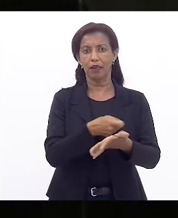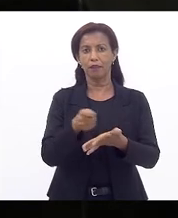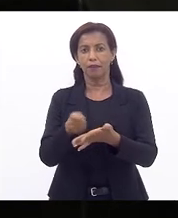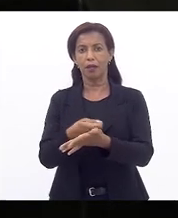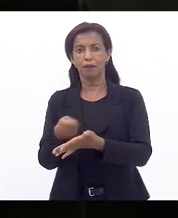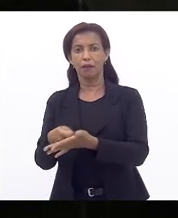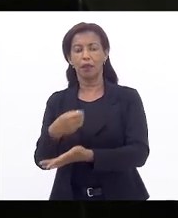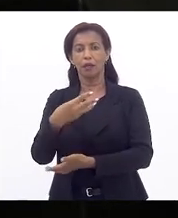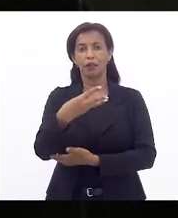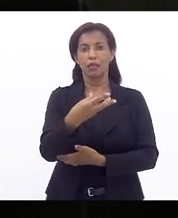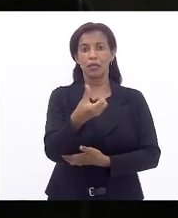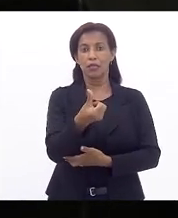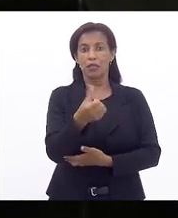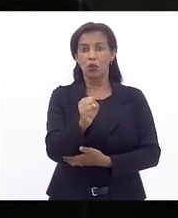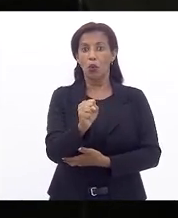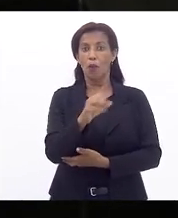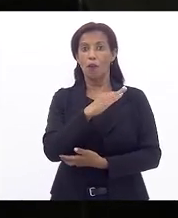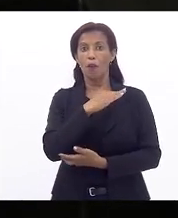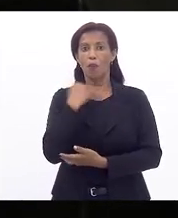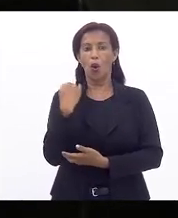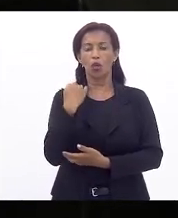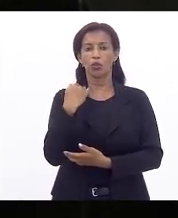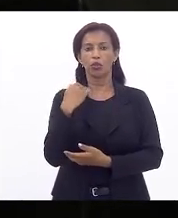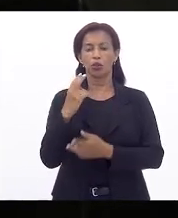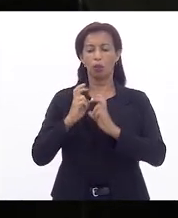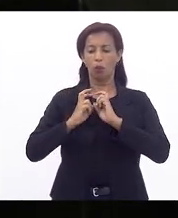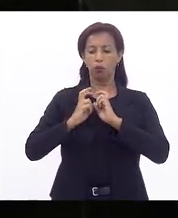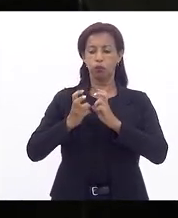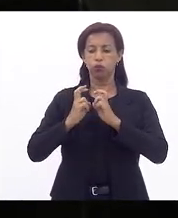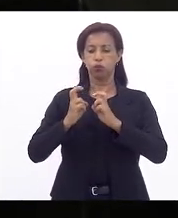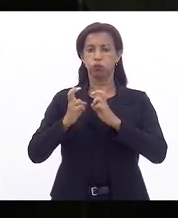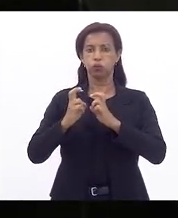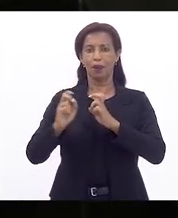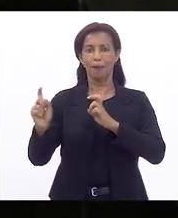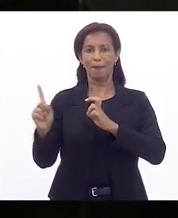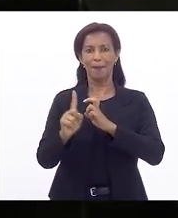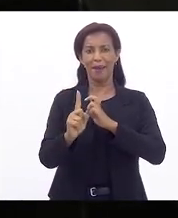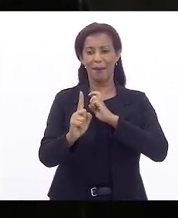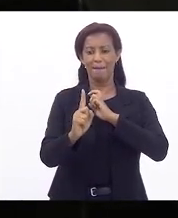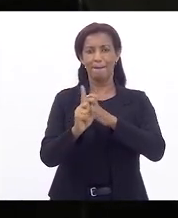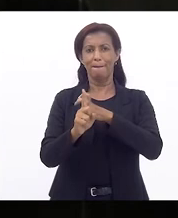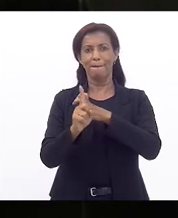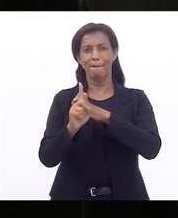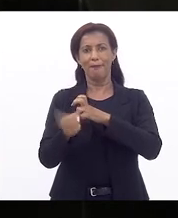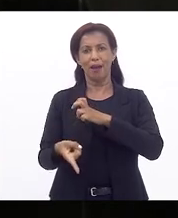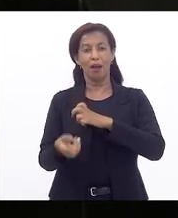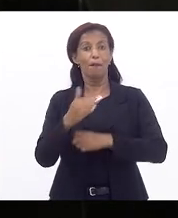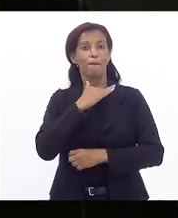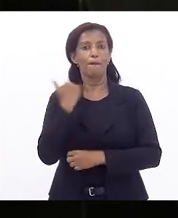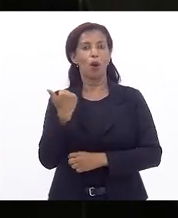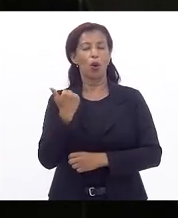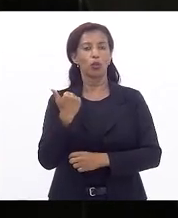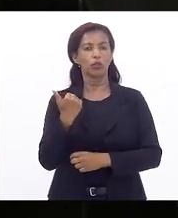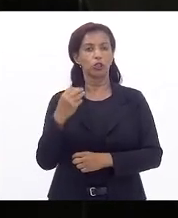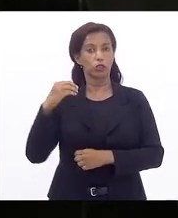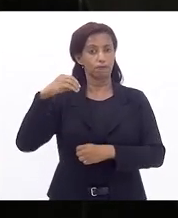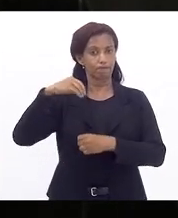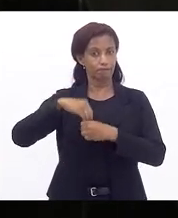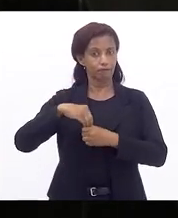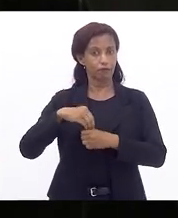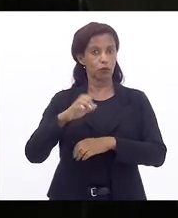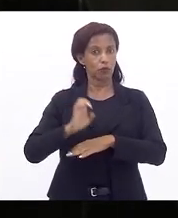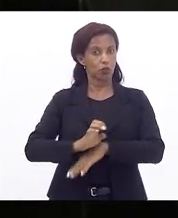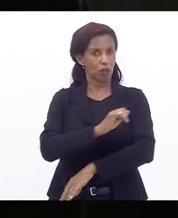368 mortes por atropelamento ferroviário nos trens urbanos do Rio de Janeiro. No